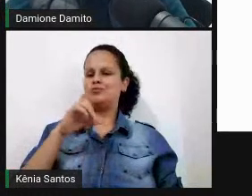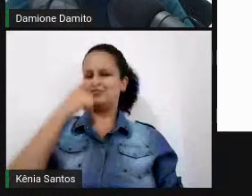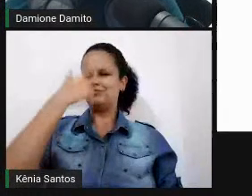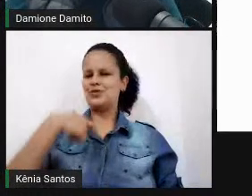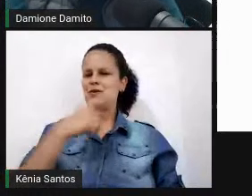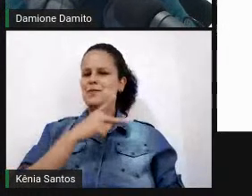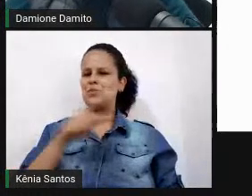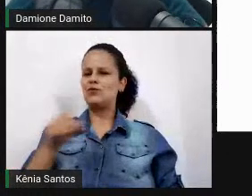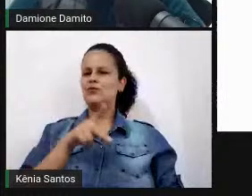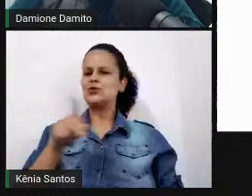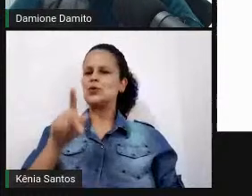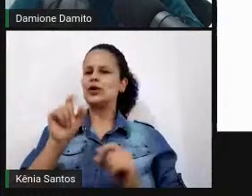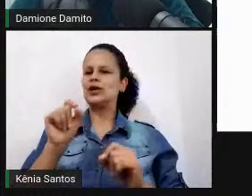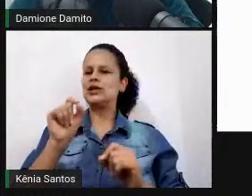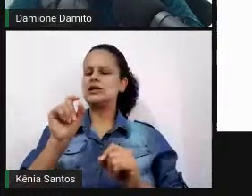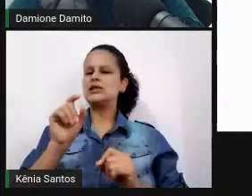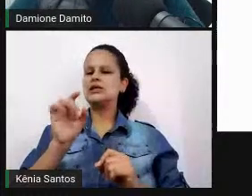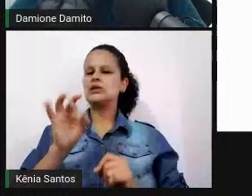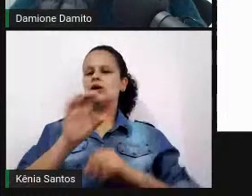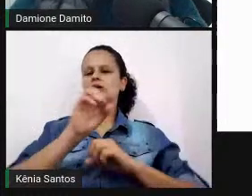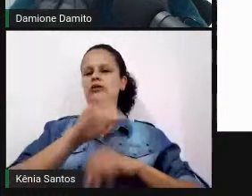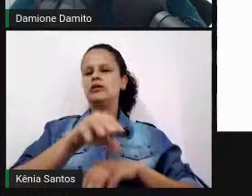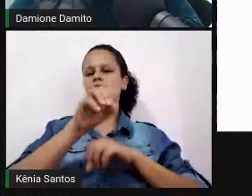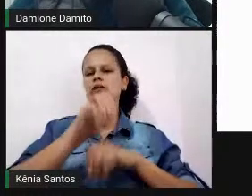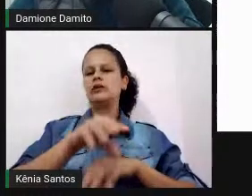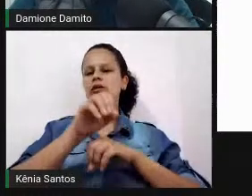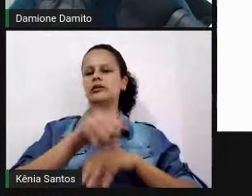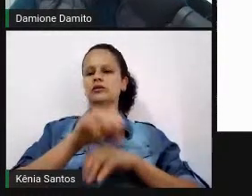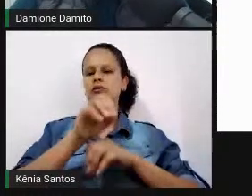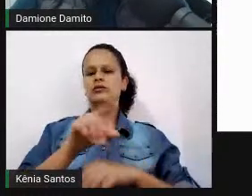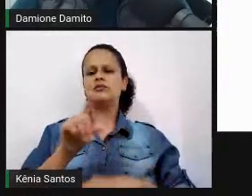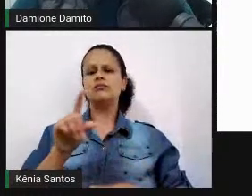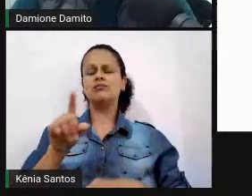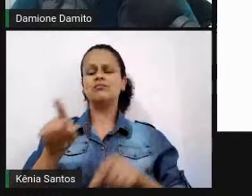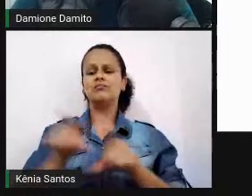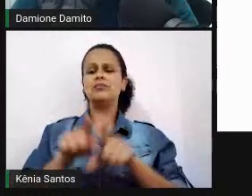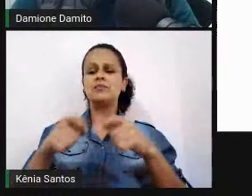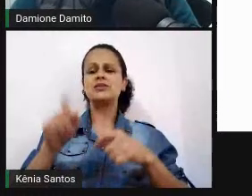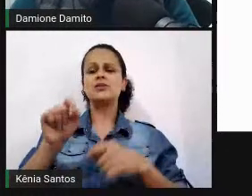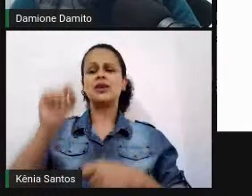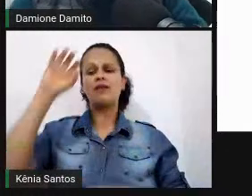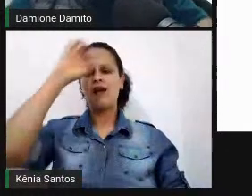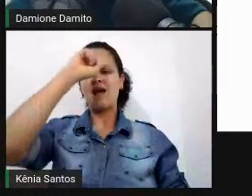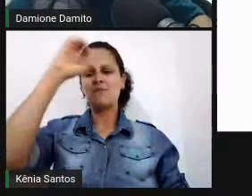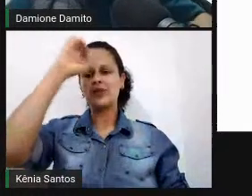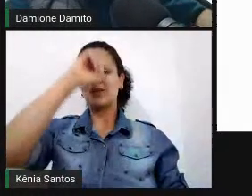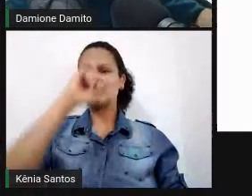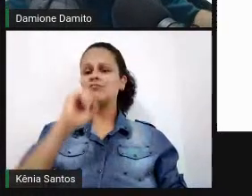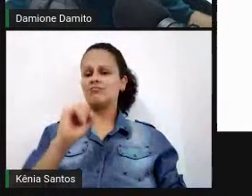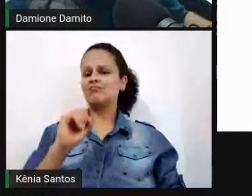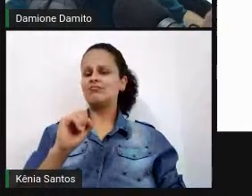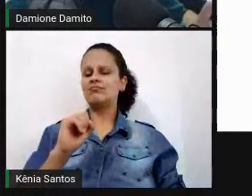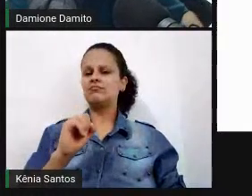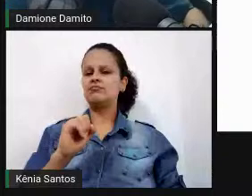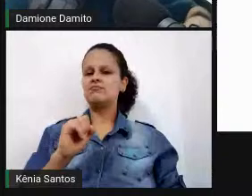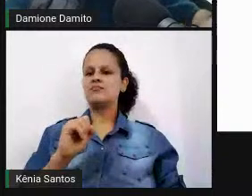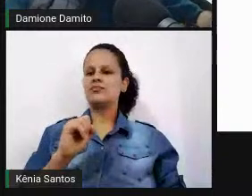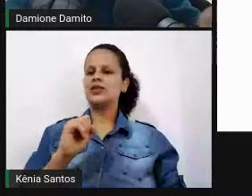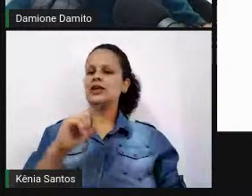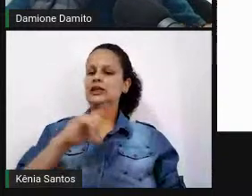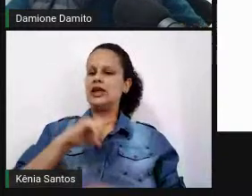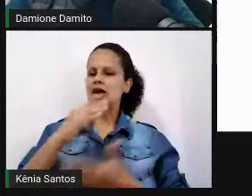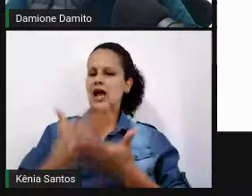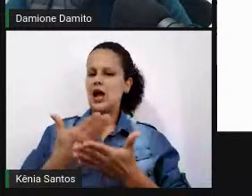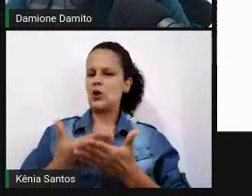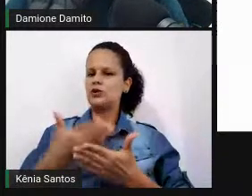fale mais de aprendizagem do que de ensino. E que é uma discussão que nós fazemos e vamos fazer durante essas nossas aulas, eu